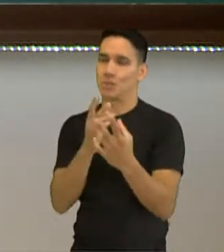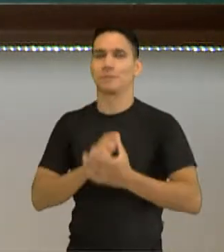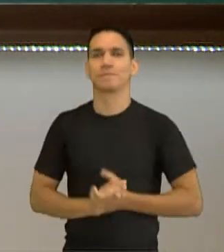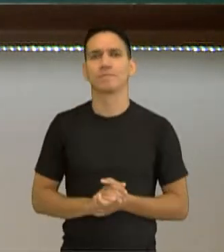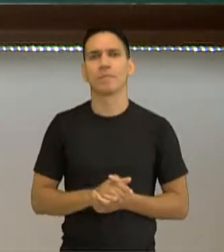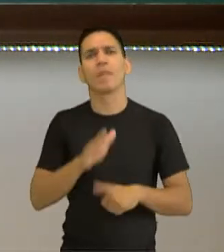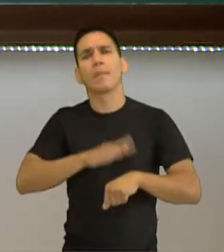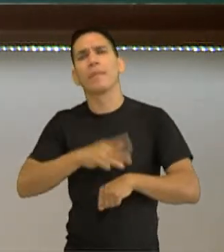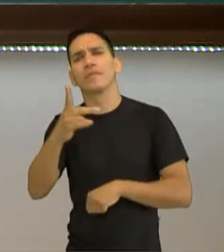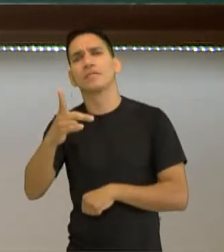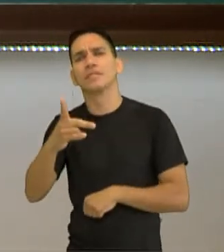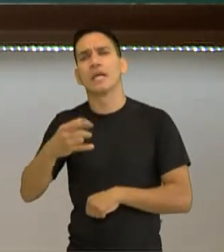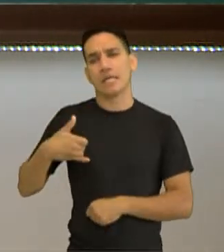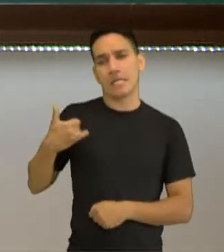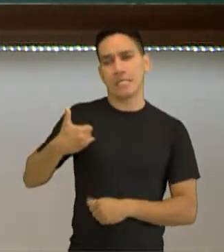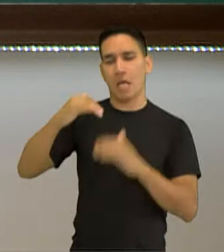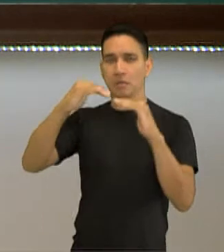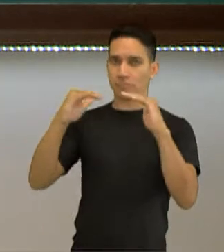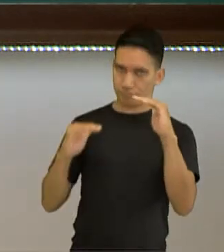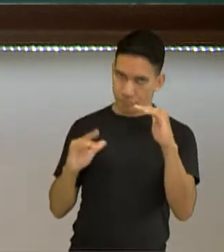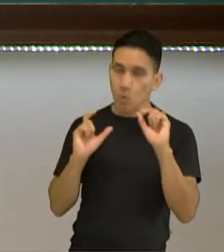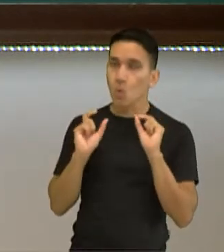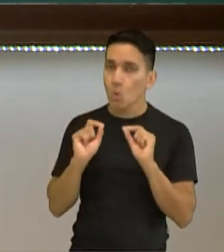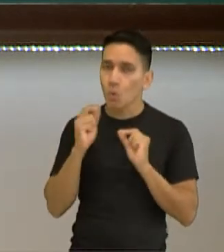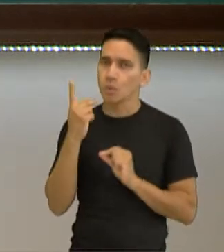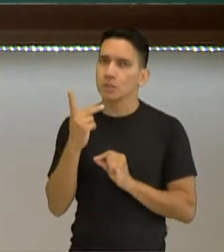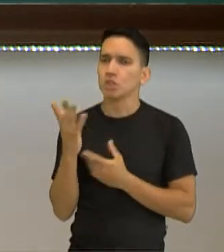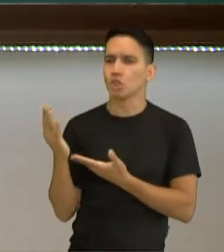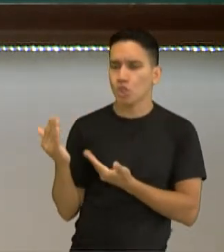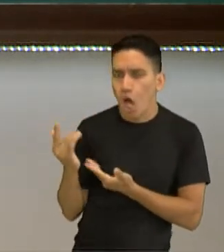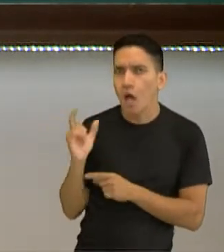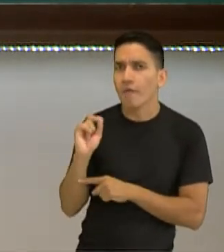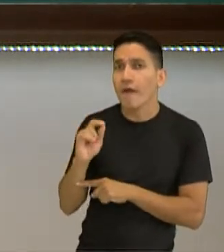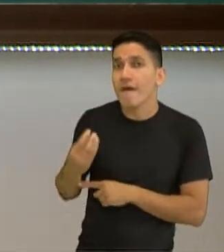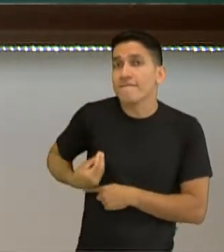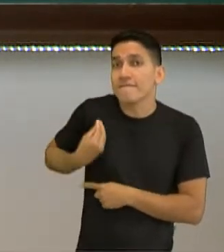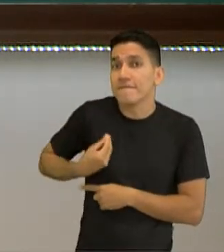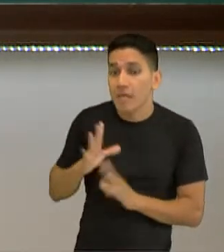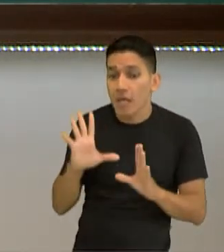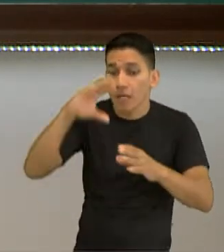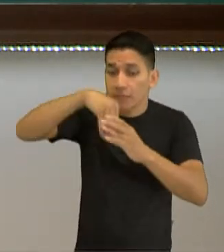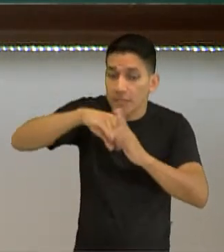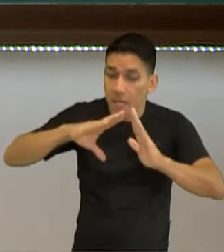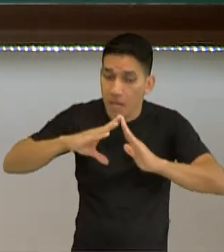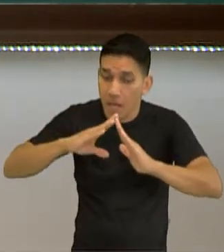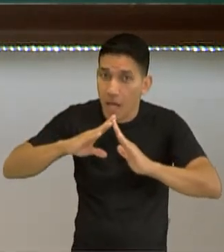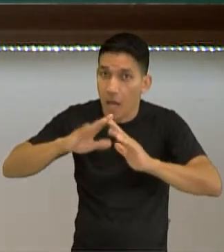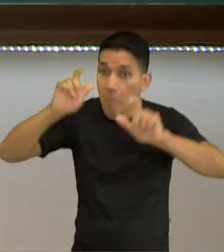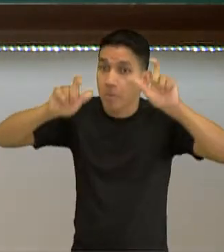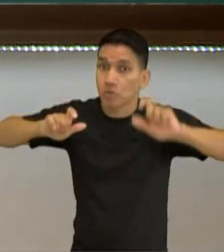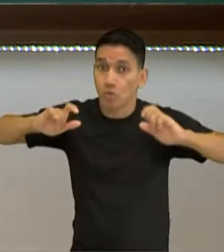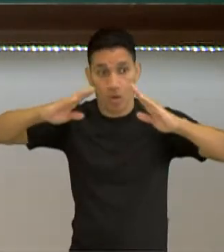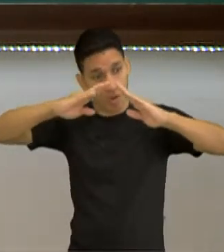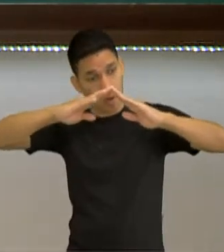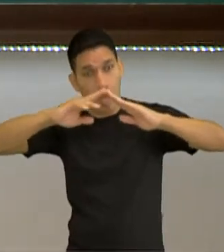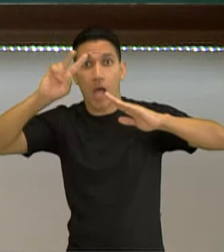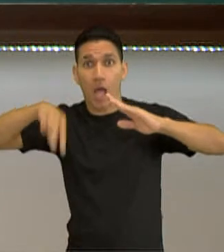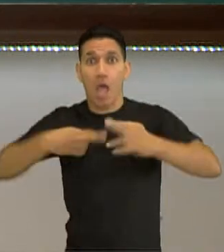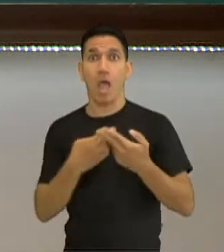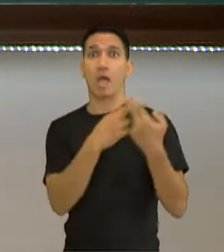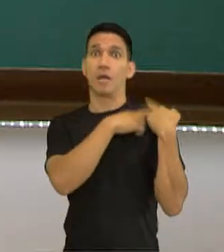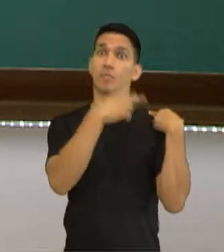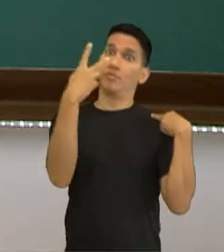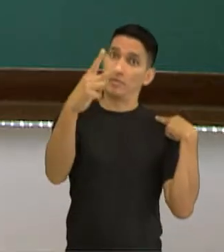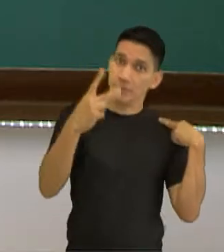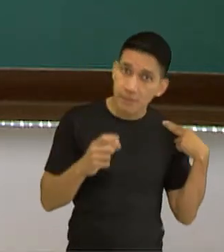Enquanto você é menor, você mora com seus familiares, com pessoas que são responsáveis por você. Sim, são